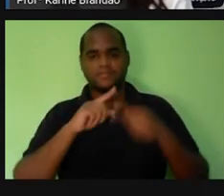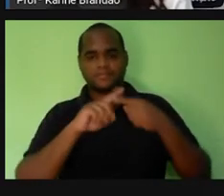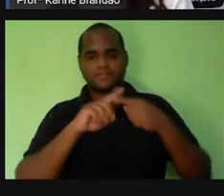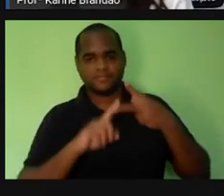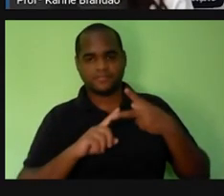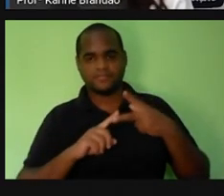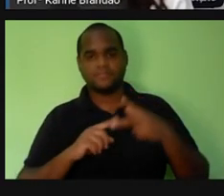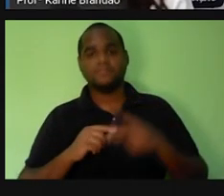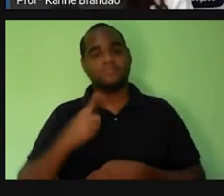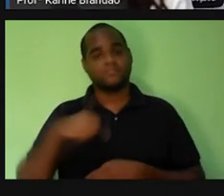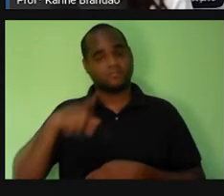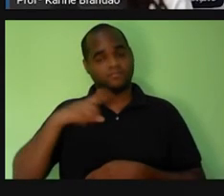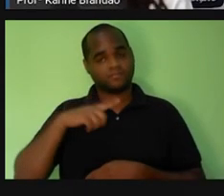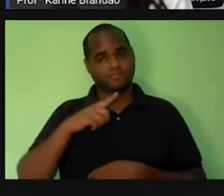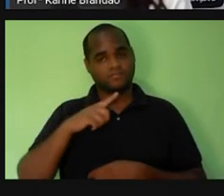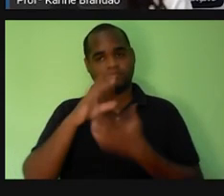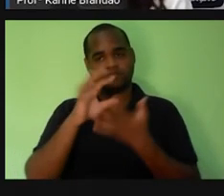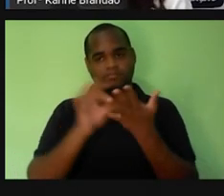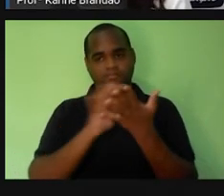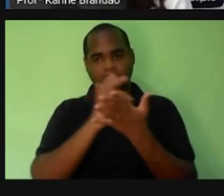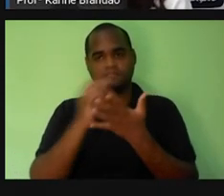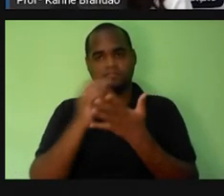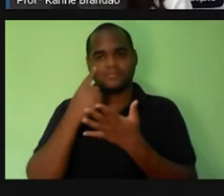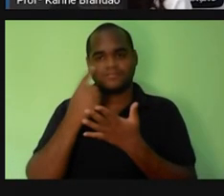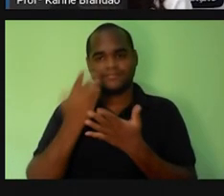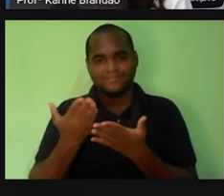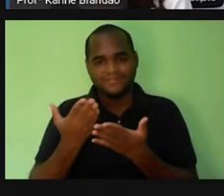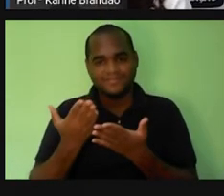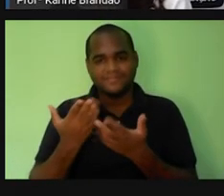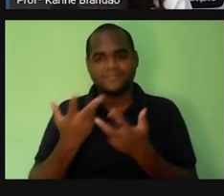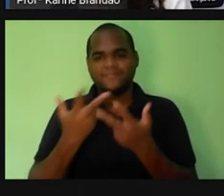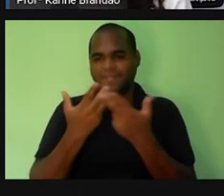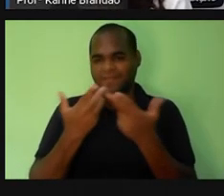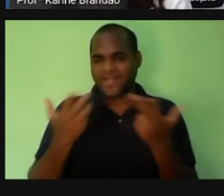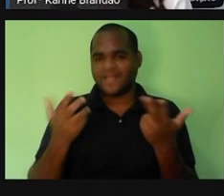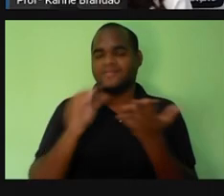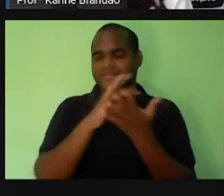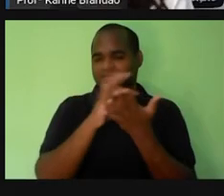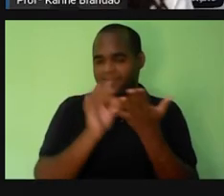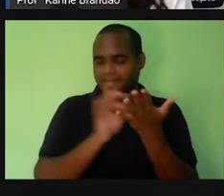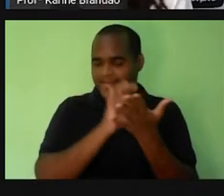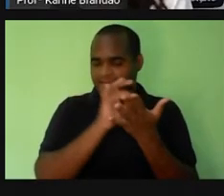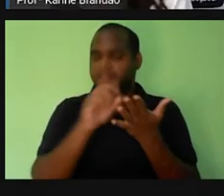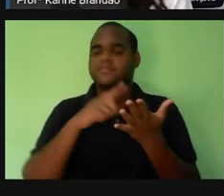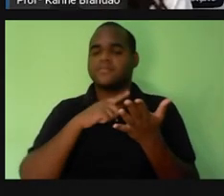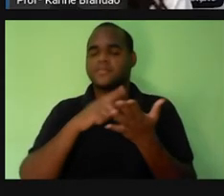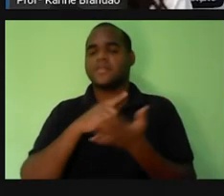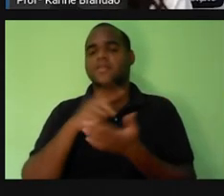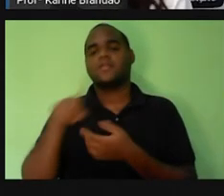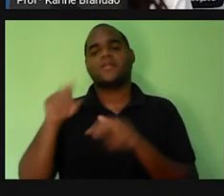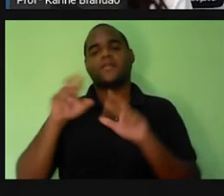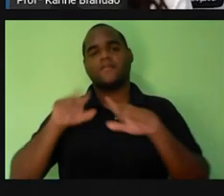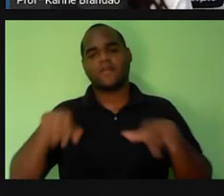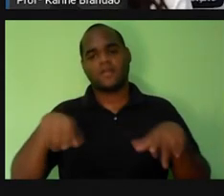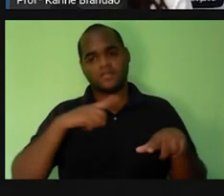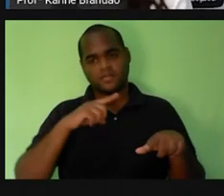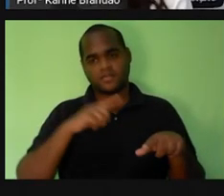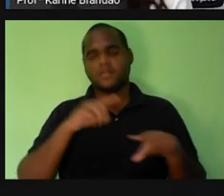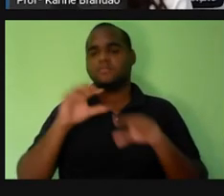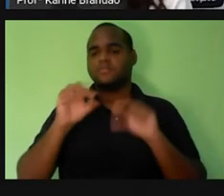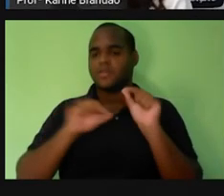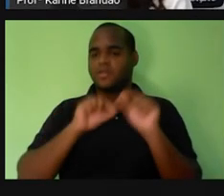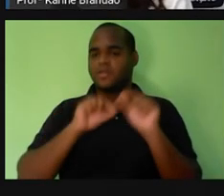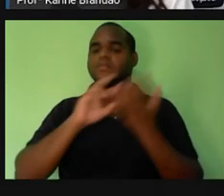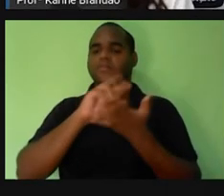De uma célula não, desculpa, de tecidos, né? Então, tem várias células aqui vegetais, e aqui várias células animais,